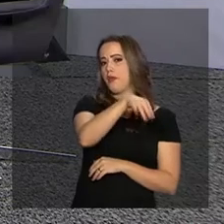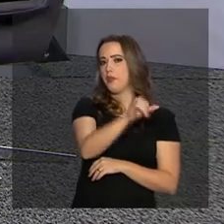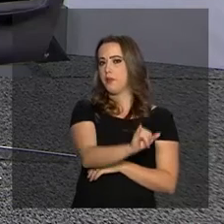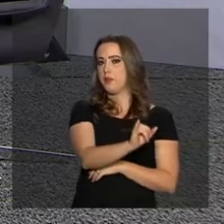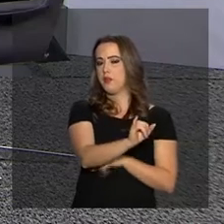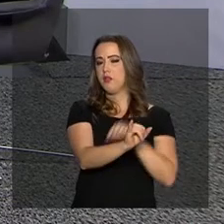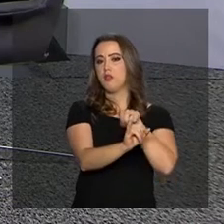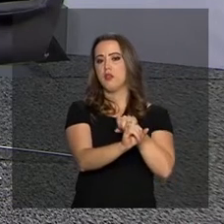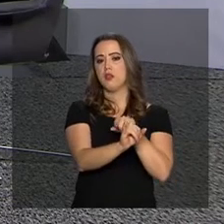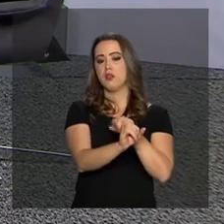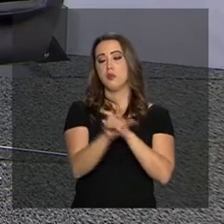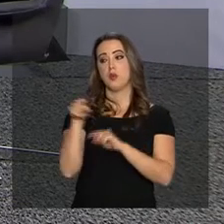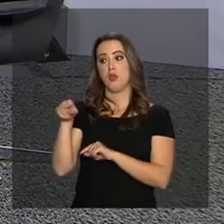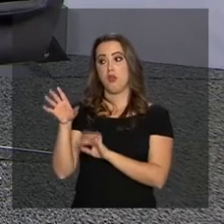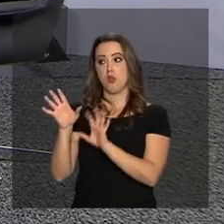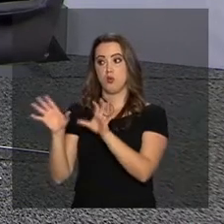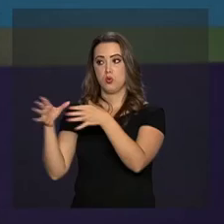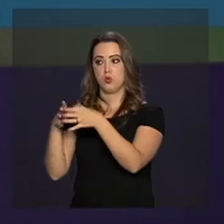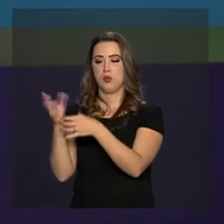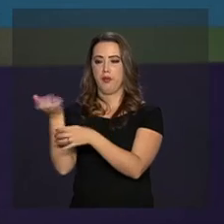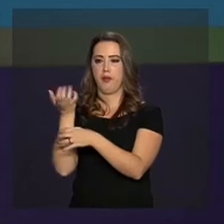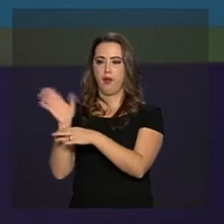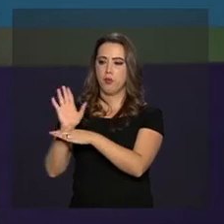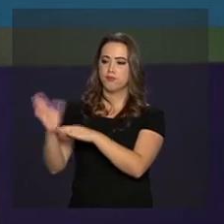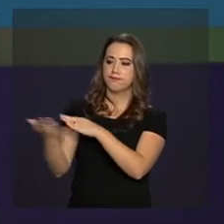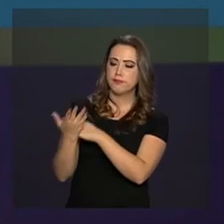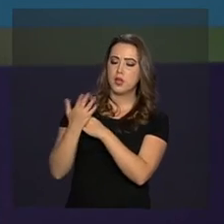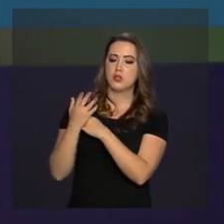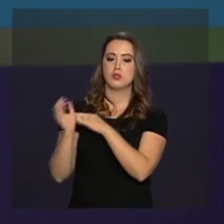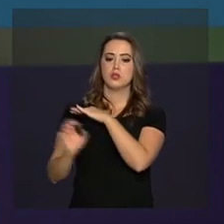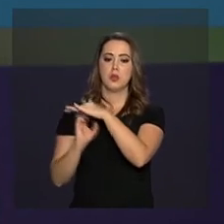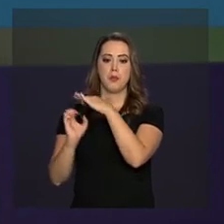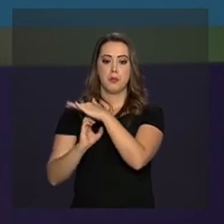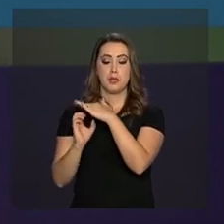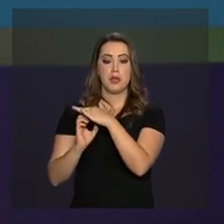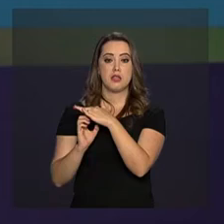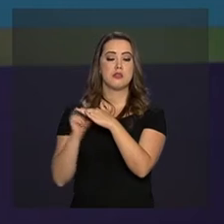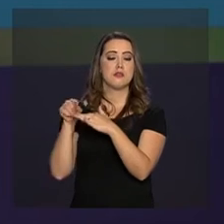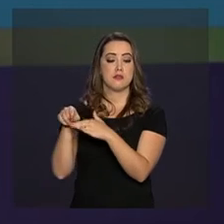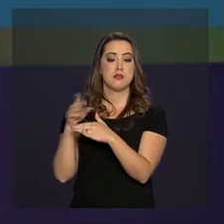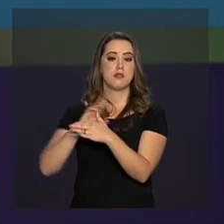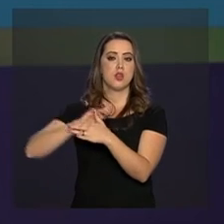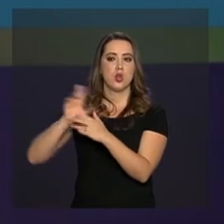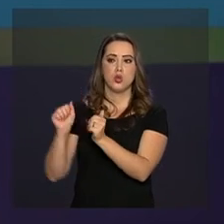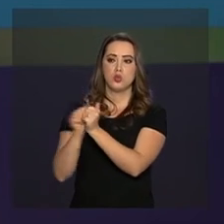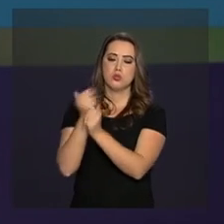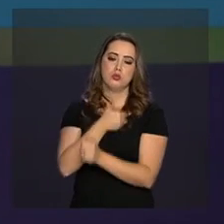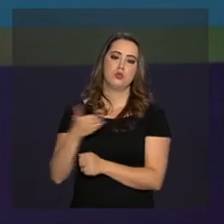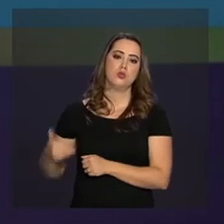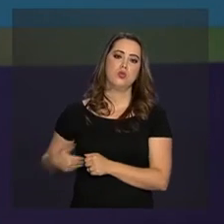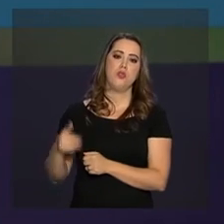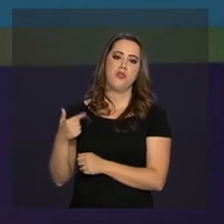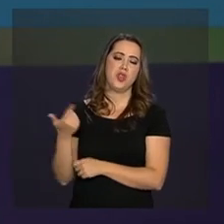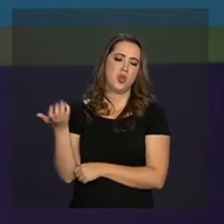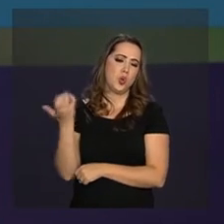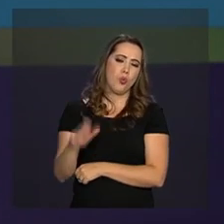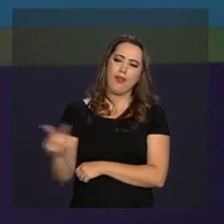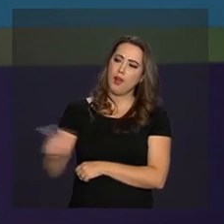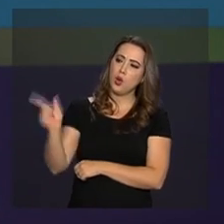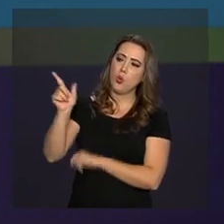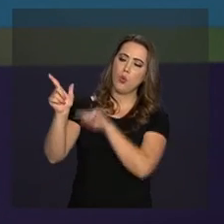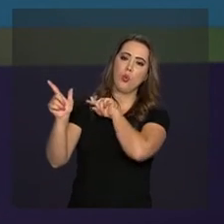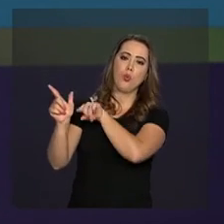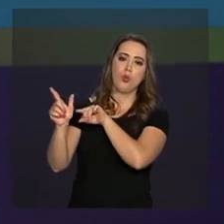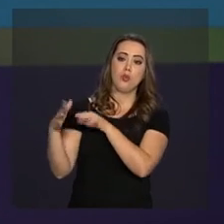organização que propõe essa cooperação público-privada internacional sem fins lucrativos e é uma organização liderada